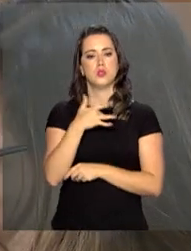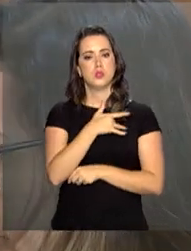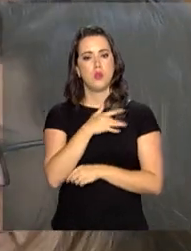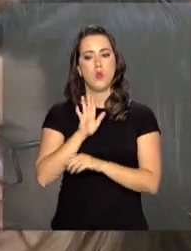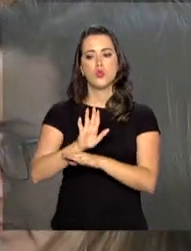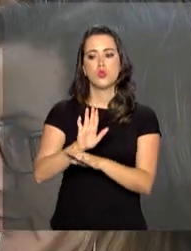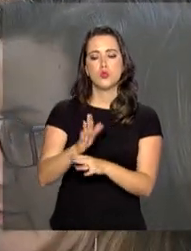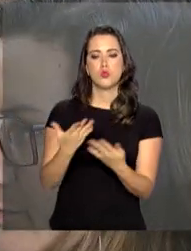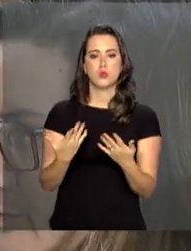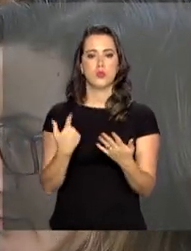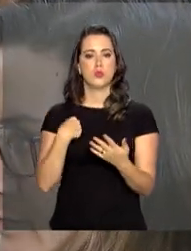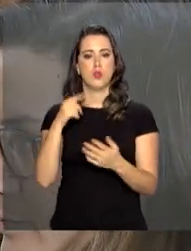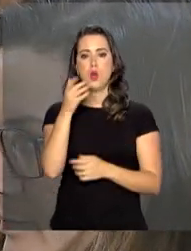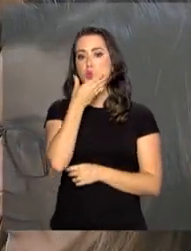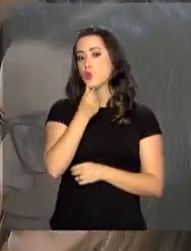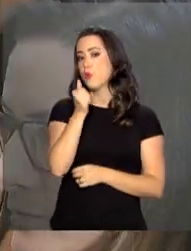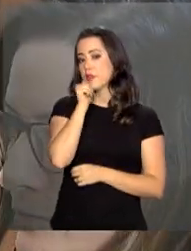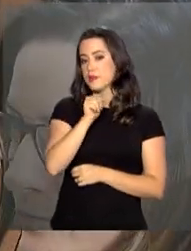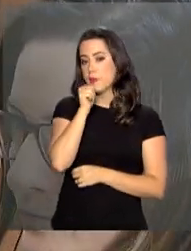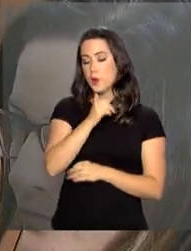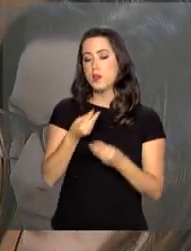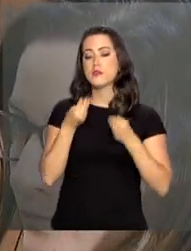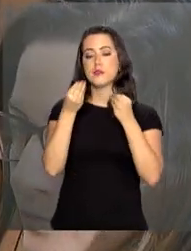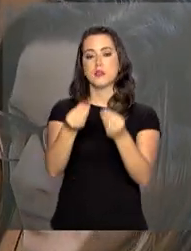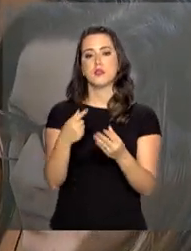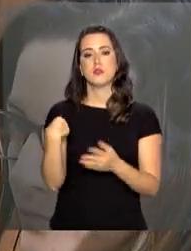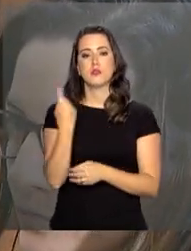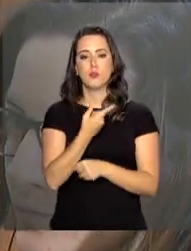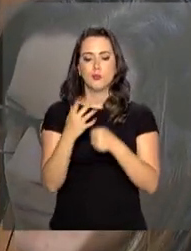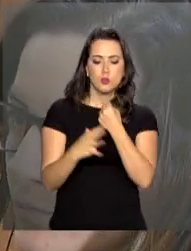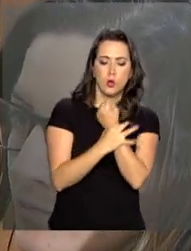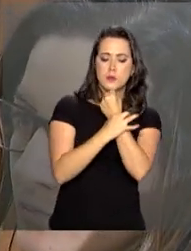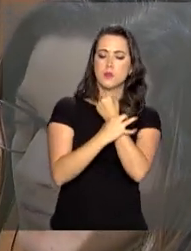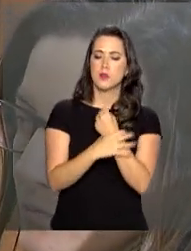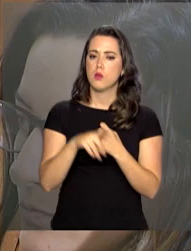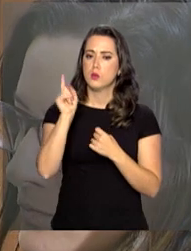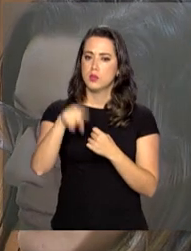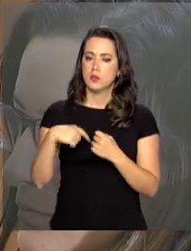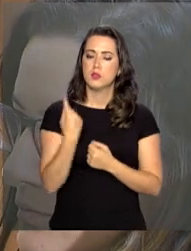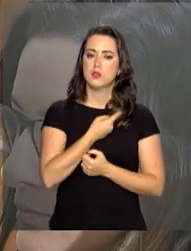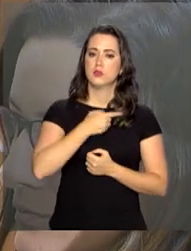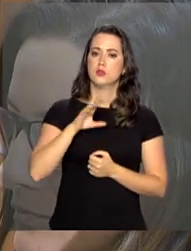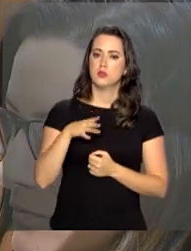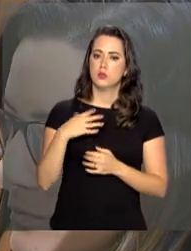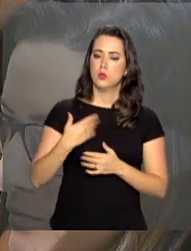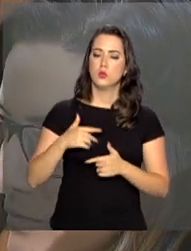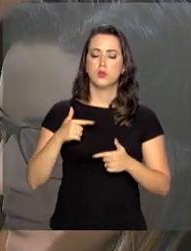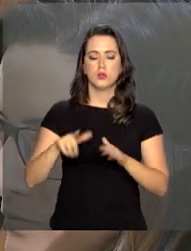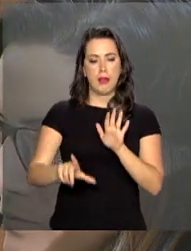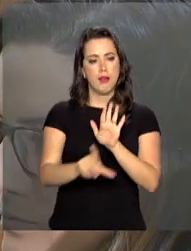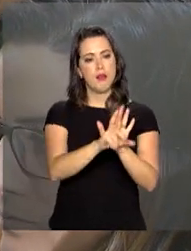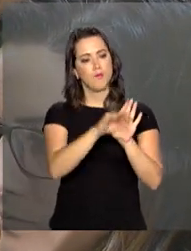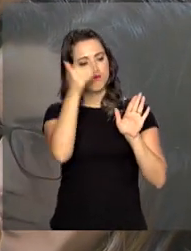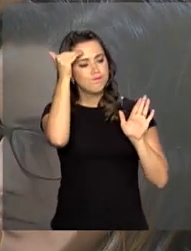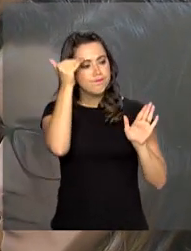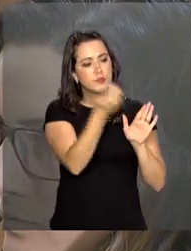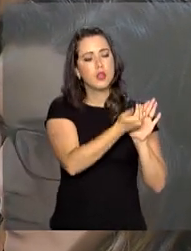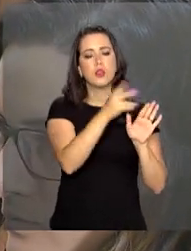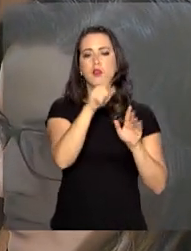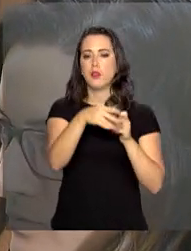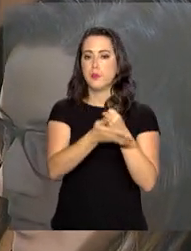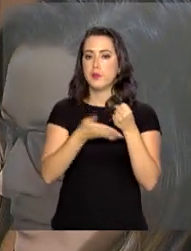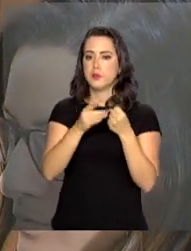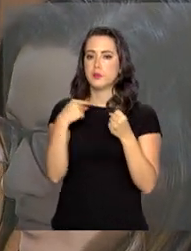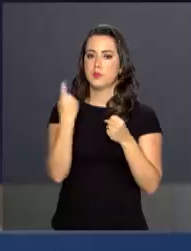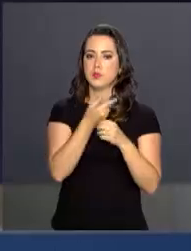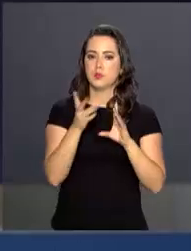e assistência aos homens e mulheres que garantem a nossa segurança, que garantem o império da lei, que é base para a nossa